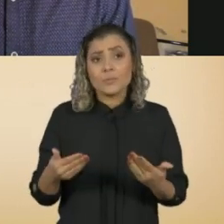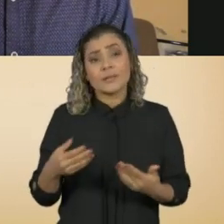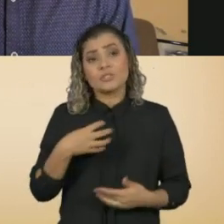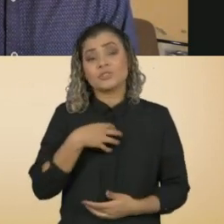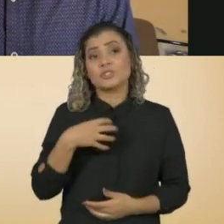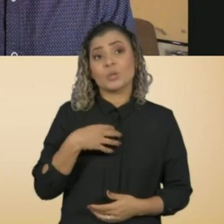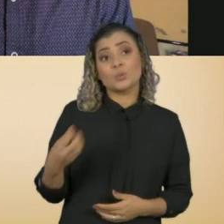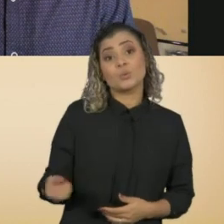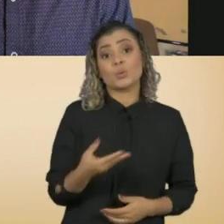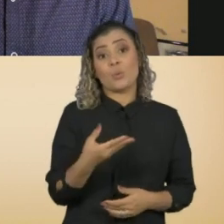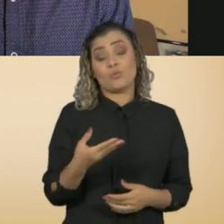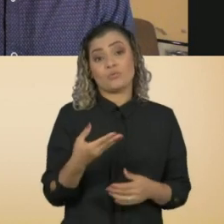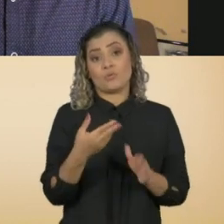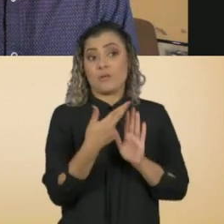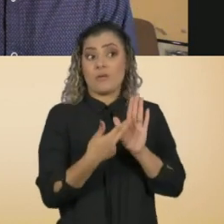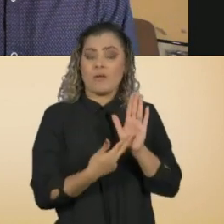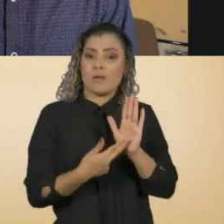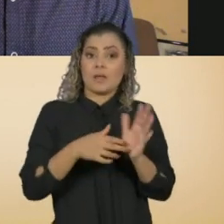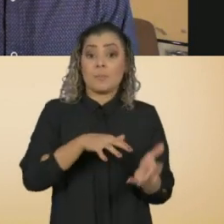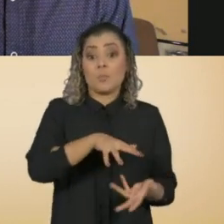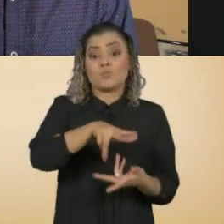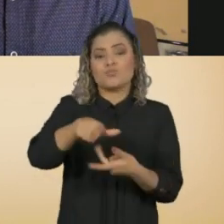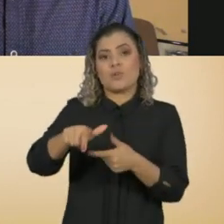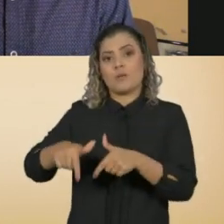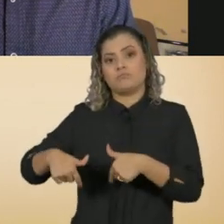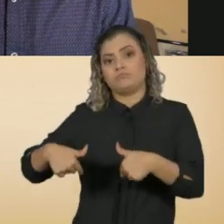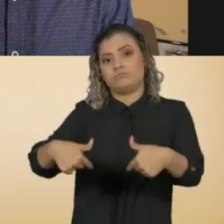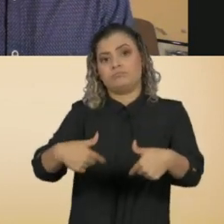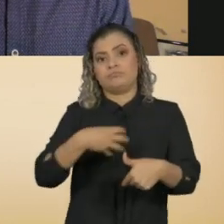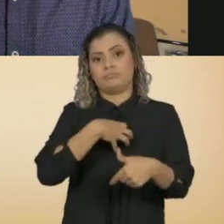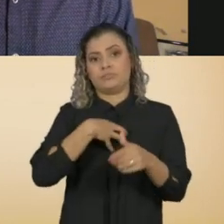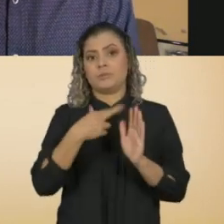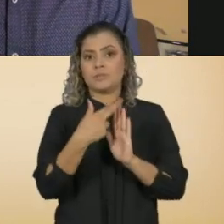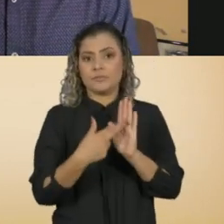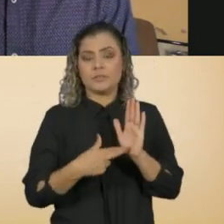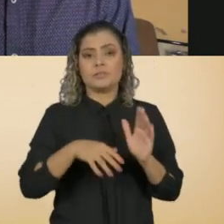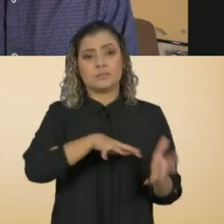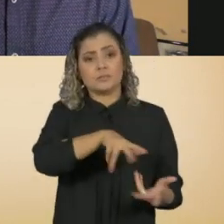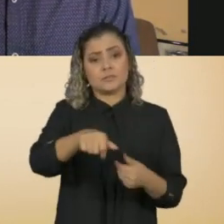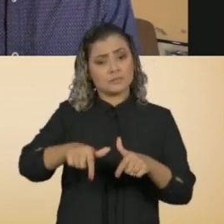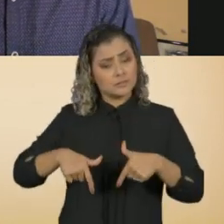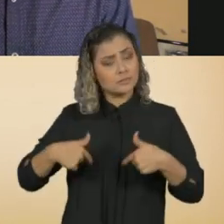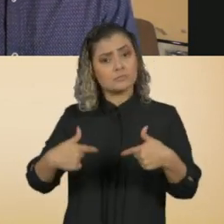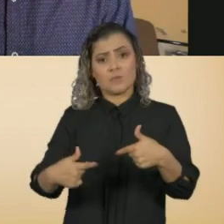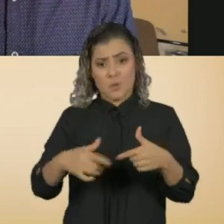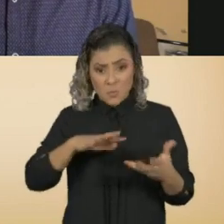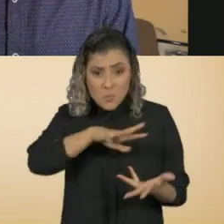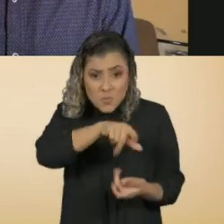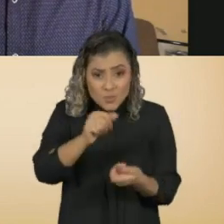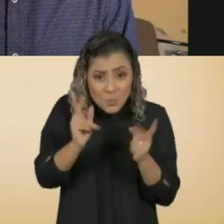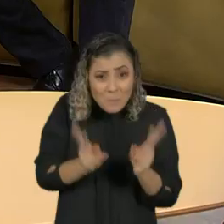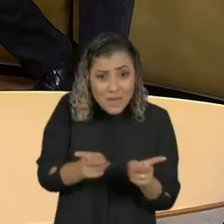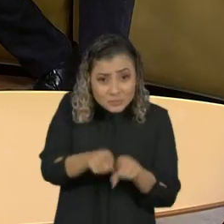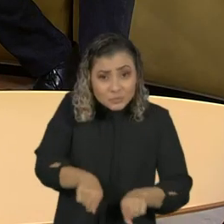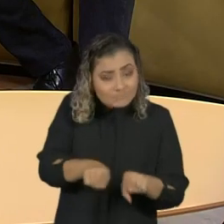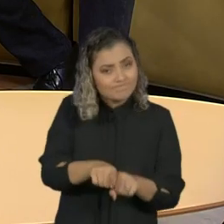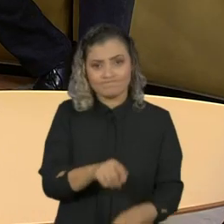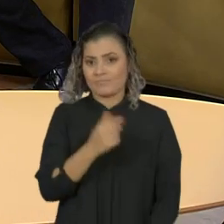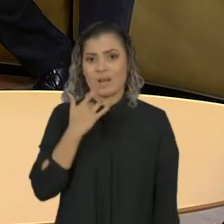nova ordem mundial depois dessa... Eu acho que o mundo não será o mesmo depois disso tudo. o será